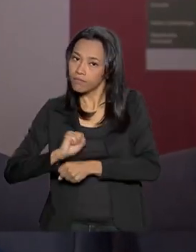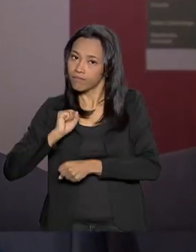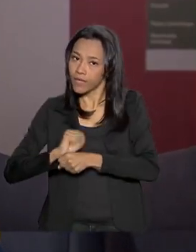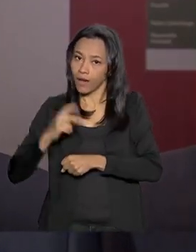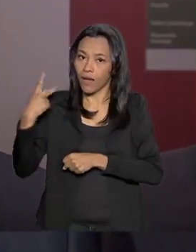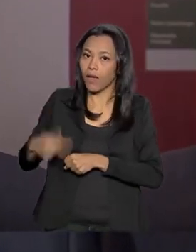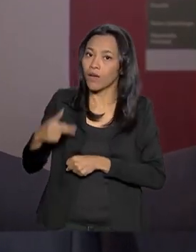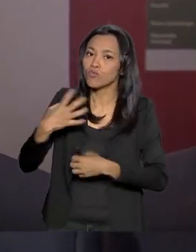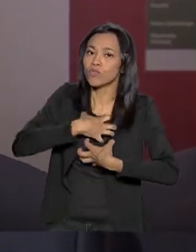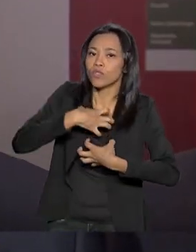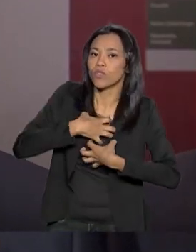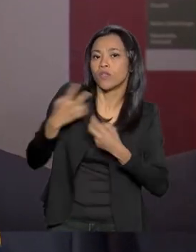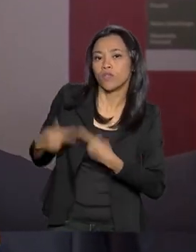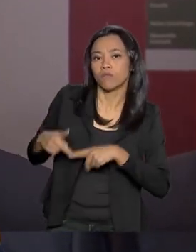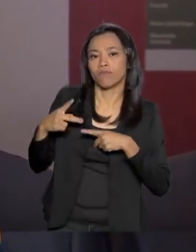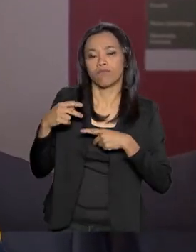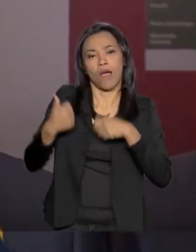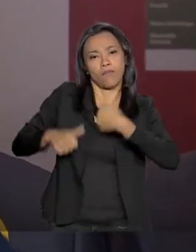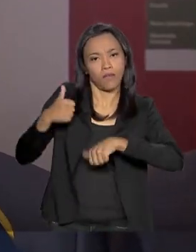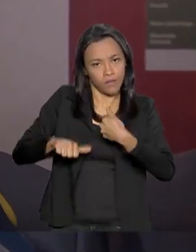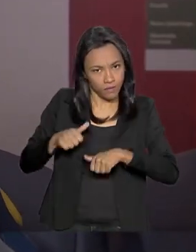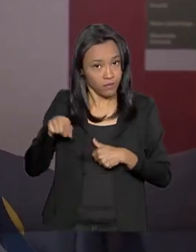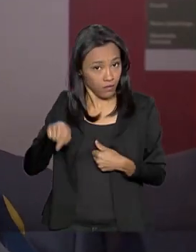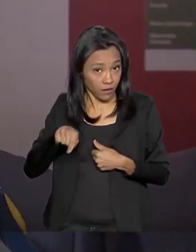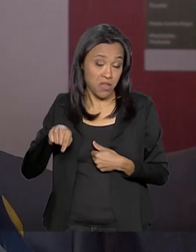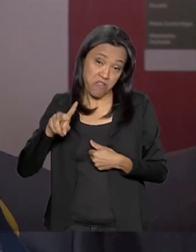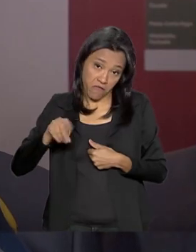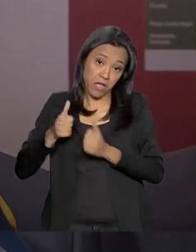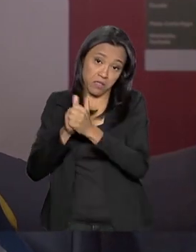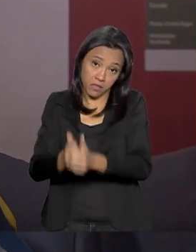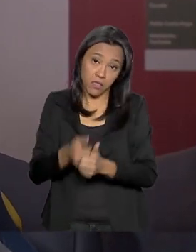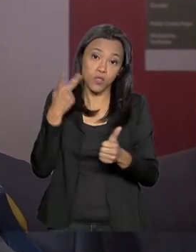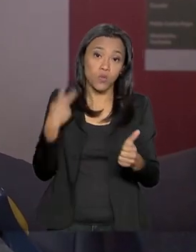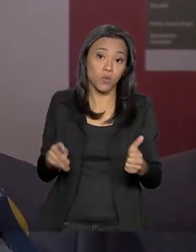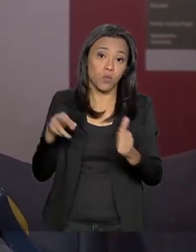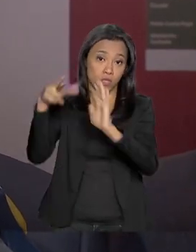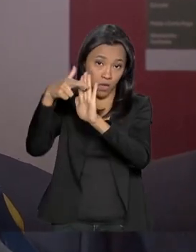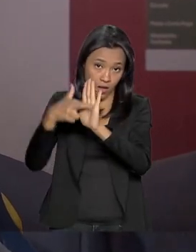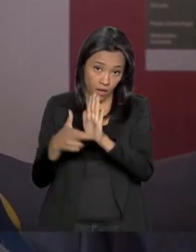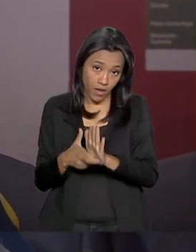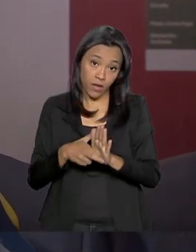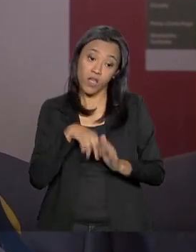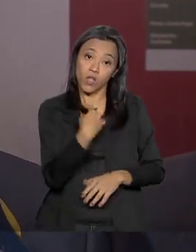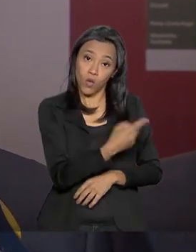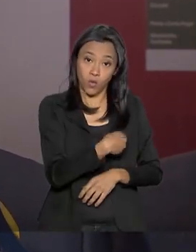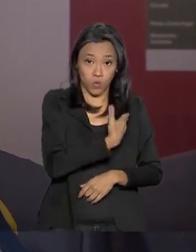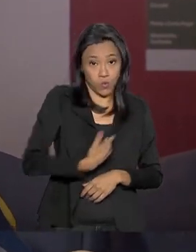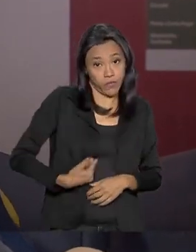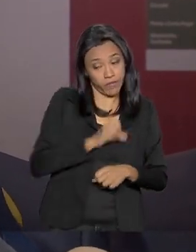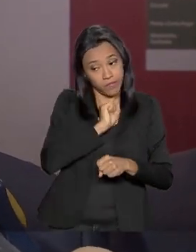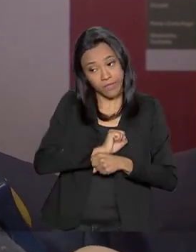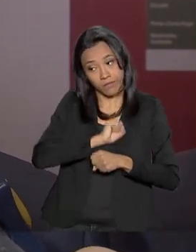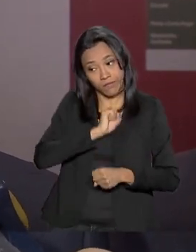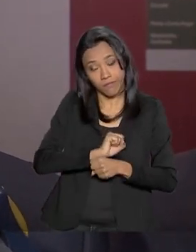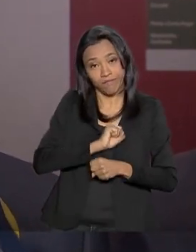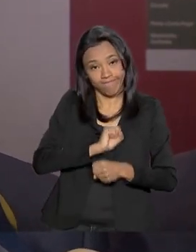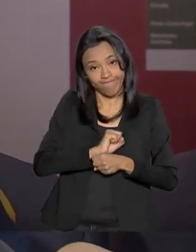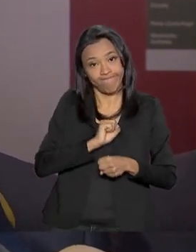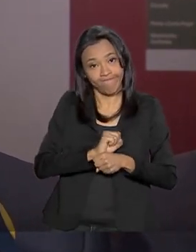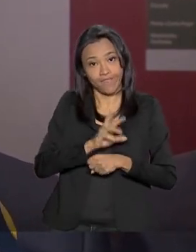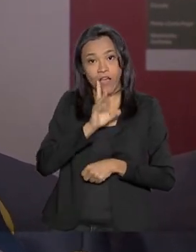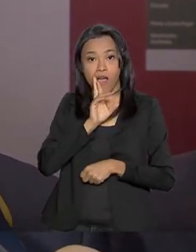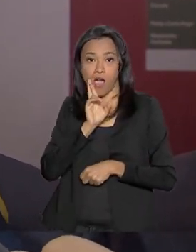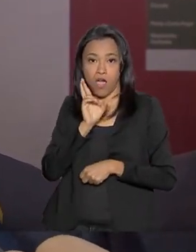próprio ritmo. Ele vai cumprir isso dentro das normas dele. Nós vamos aguardar e vamos estar à